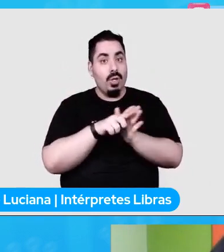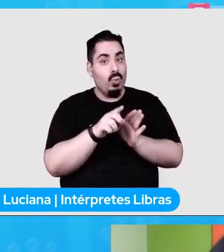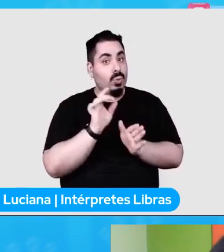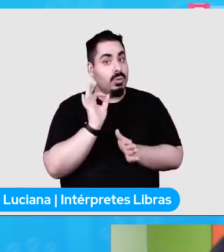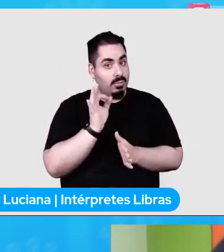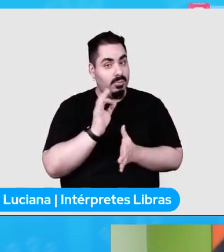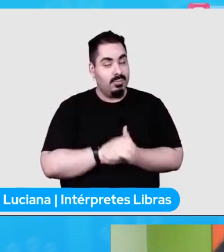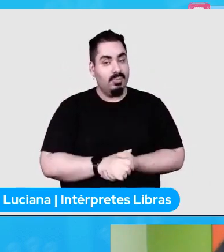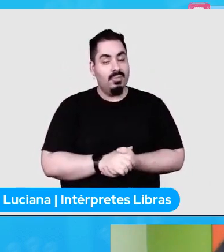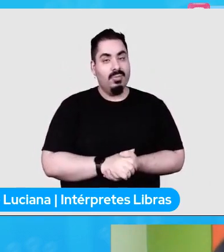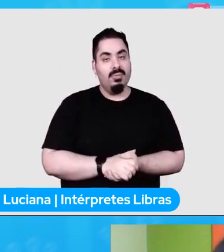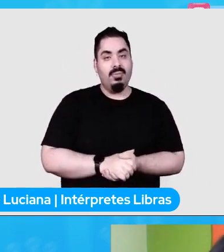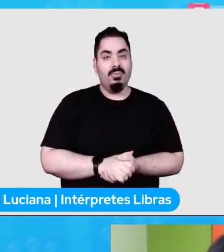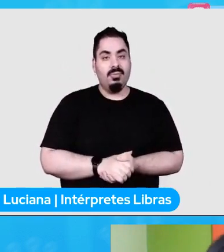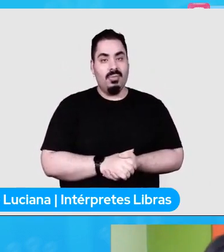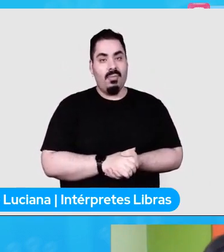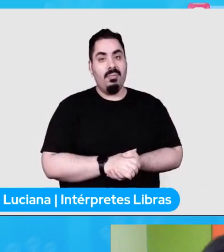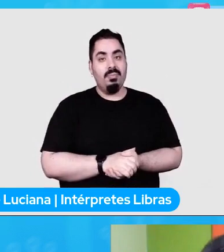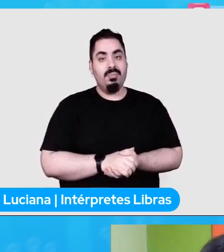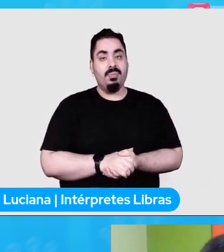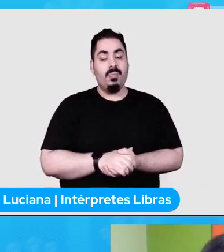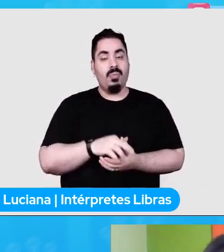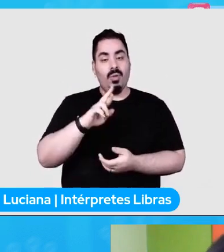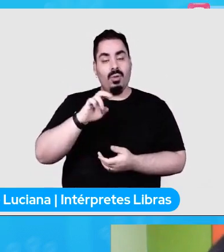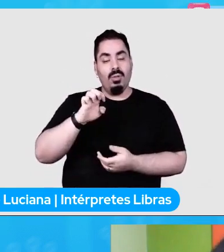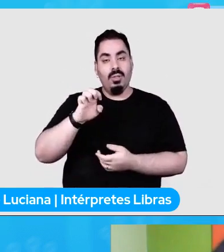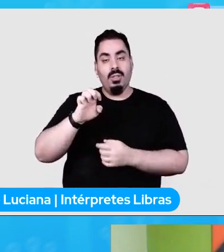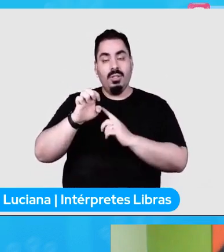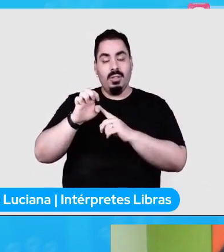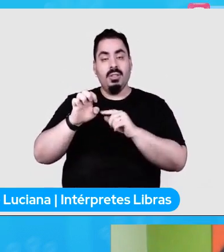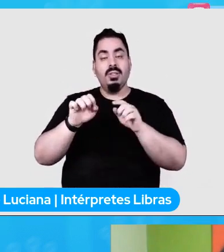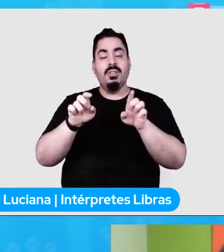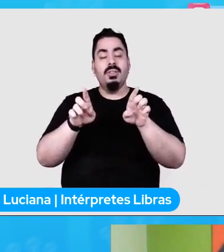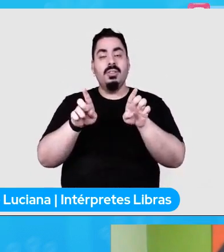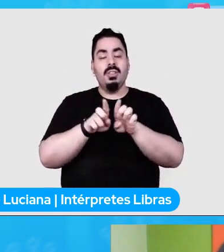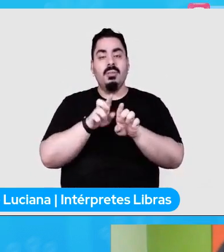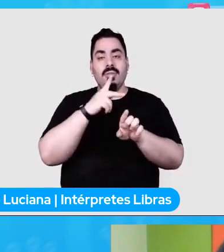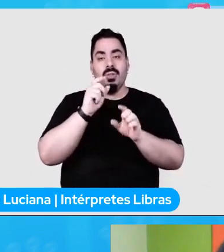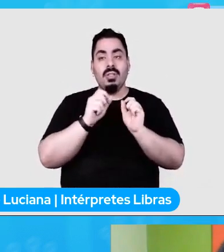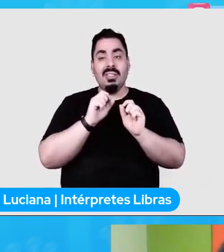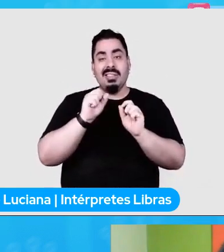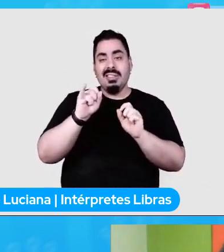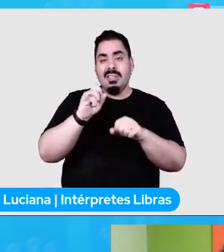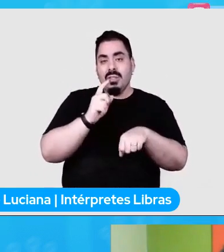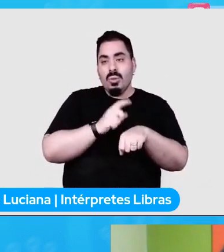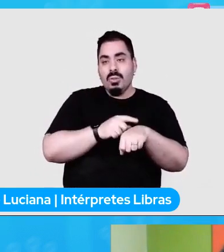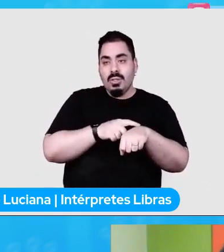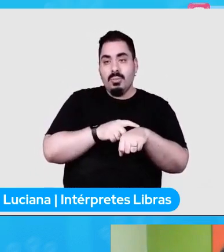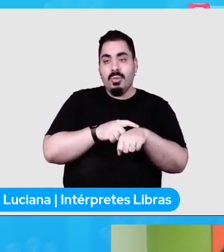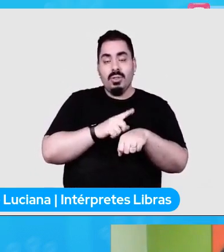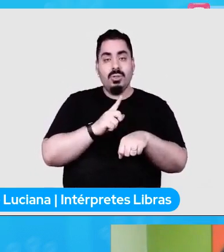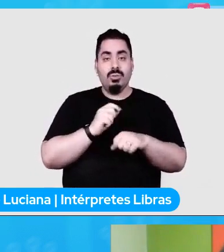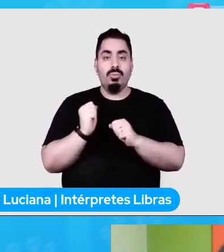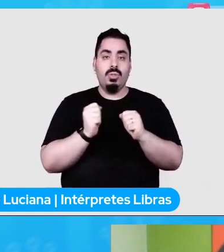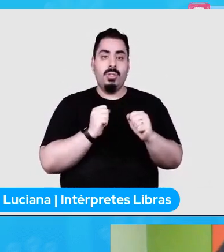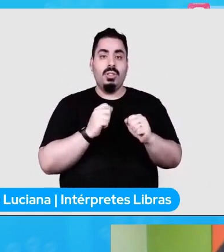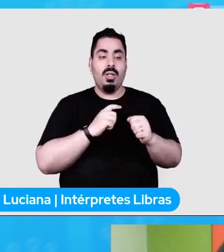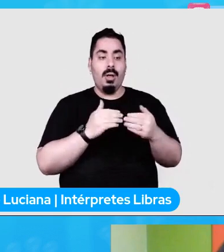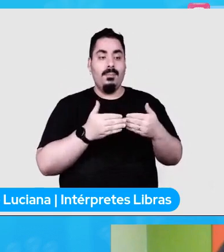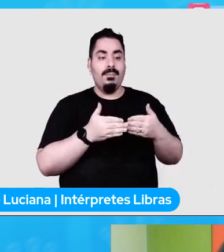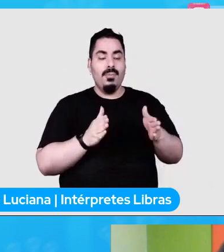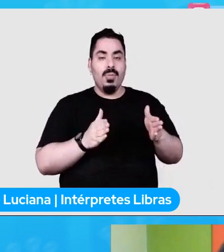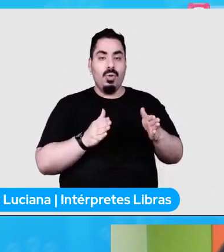o o René também né sugere que se tiver um tempo a gente poderia abrir uma mesa olha aí que interessante